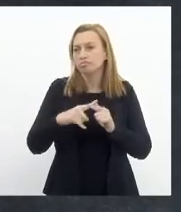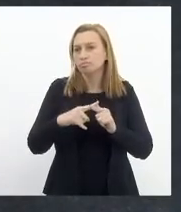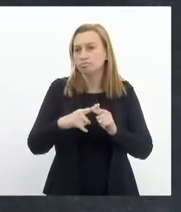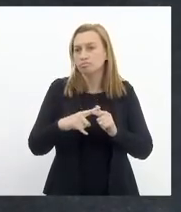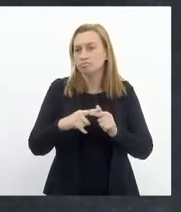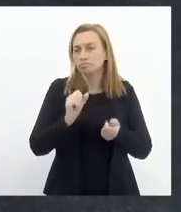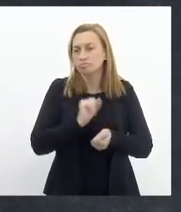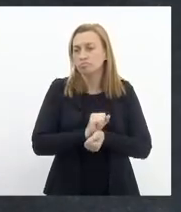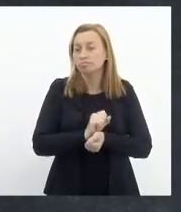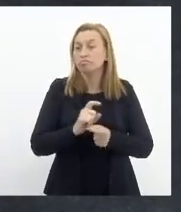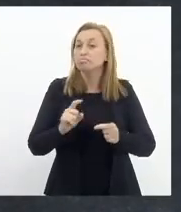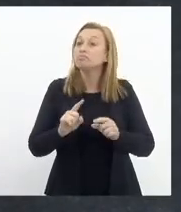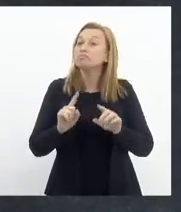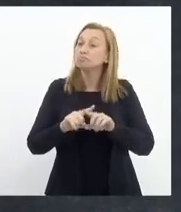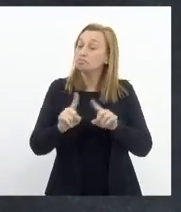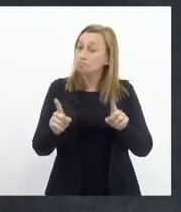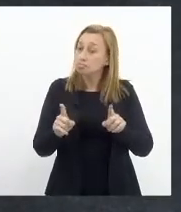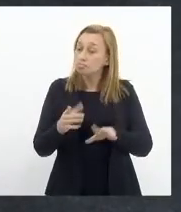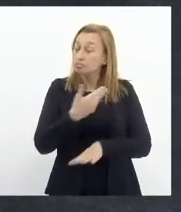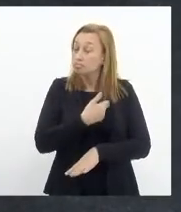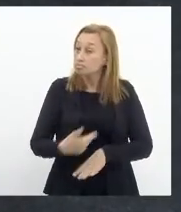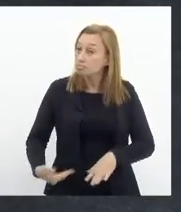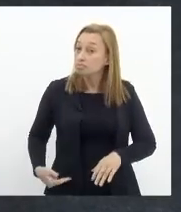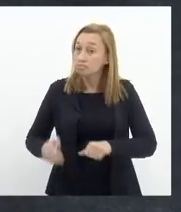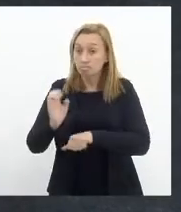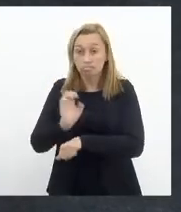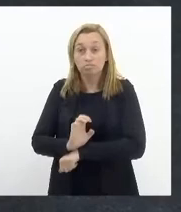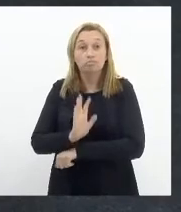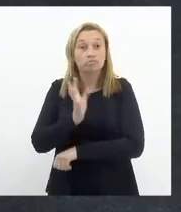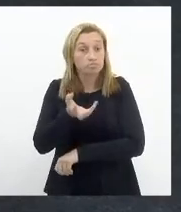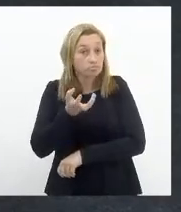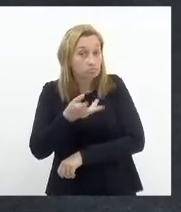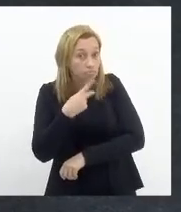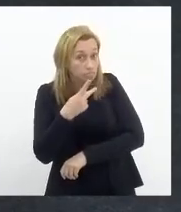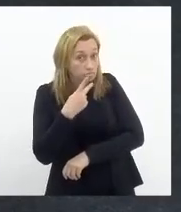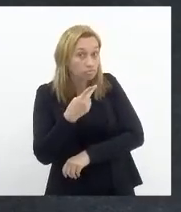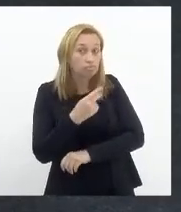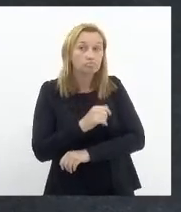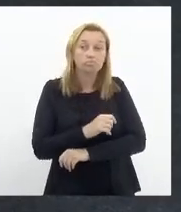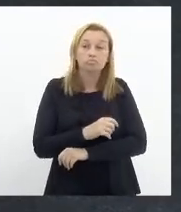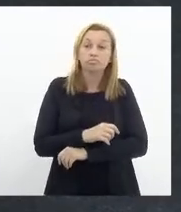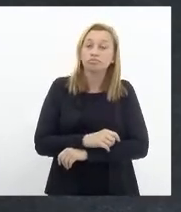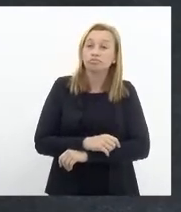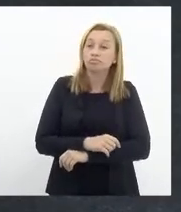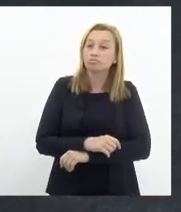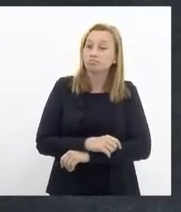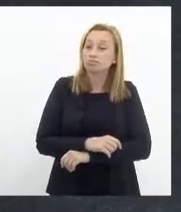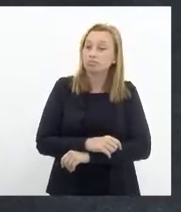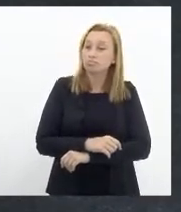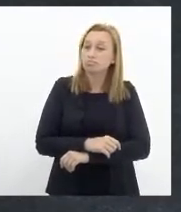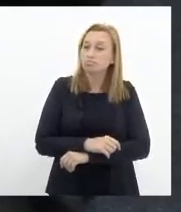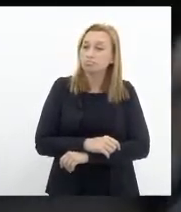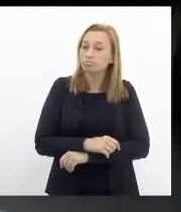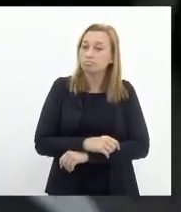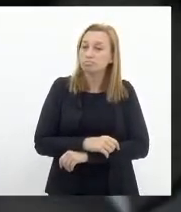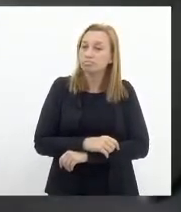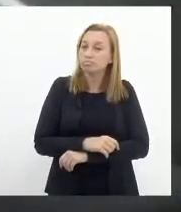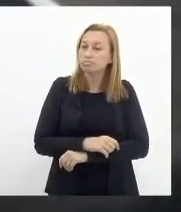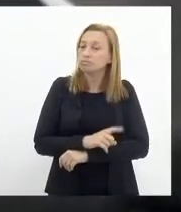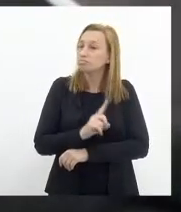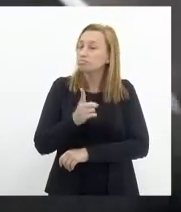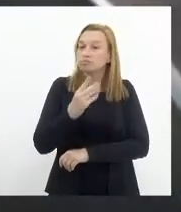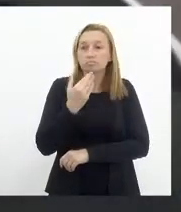o governo do estado e é aí que eu quero ressaltar ele cochilou e não